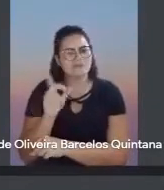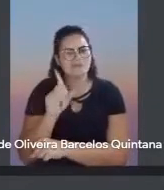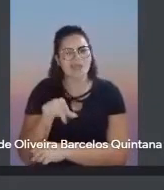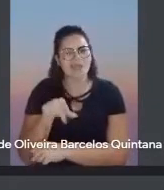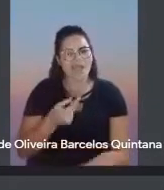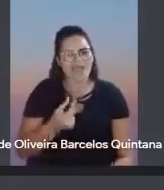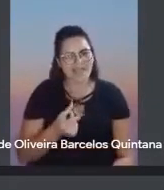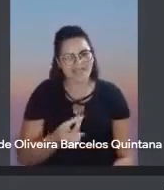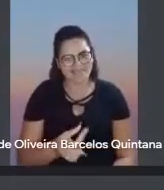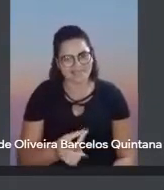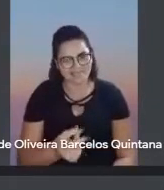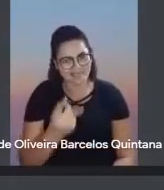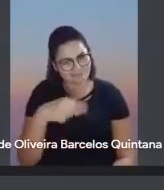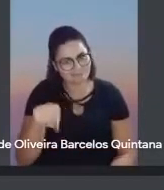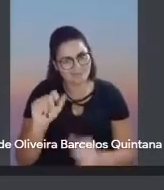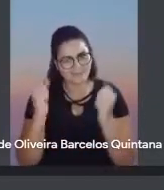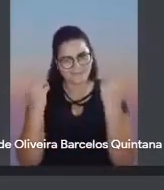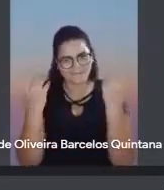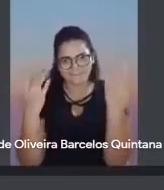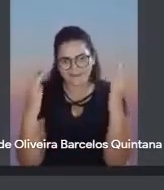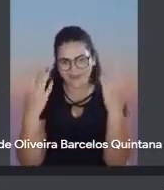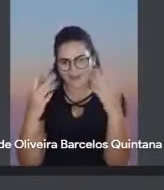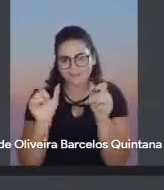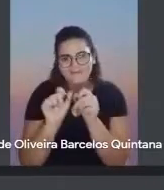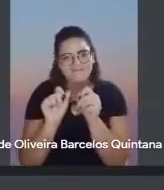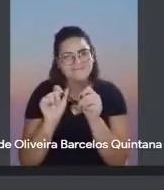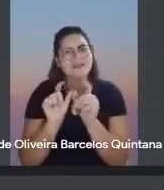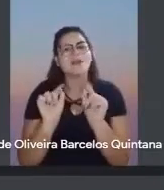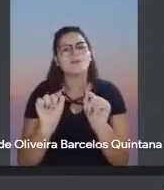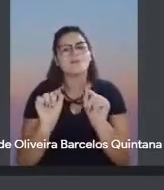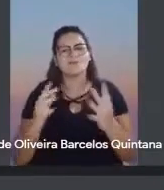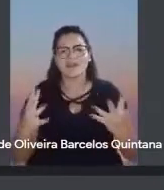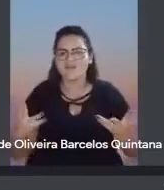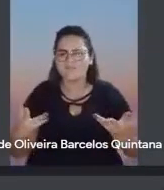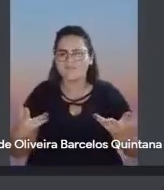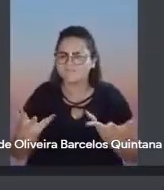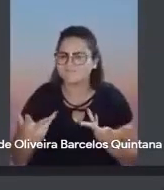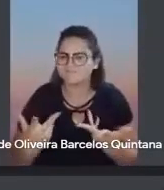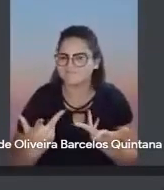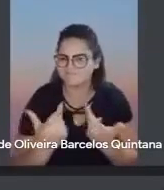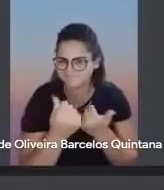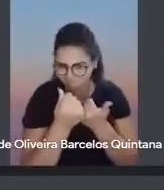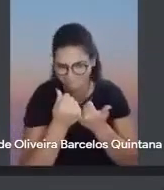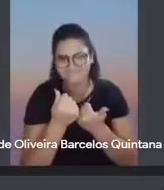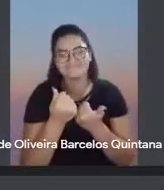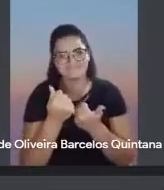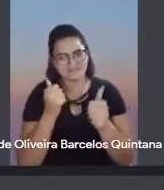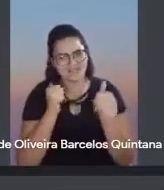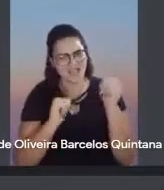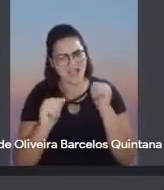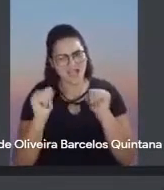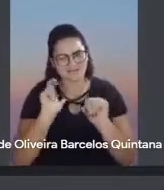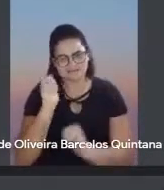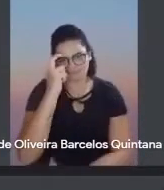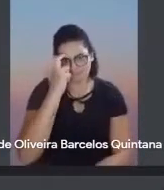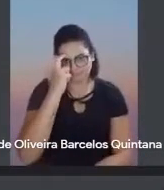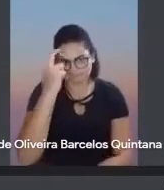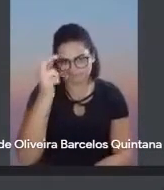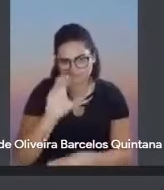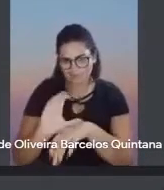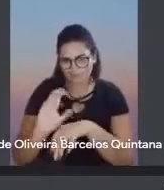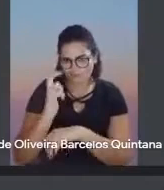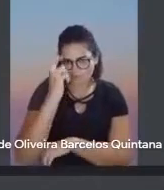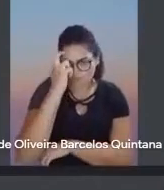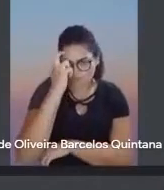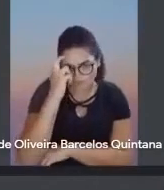E vocês estão de parabéns por fazê-lo de uma maneira de qualidade artística, intelectual, cultural, que